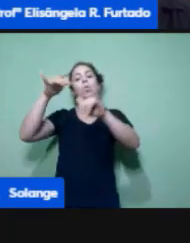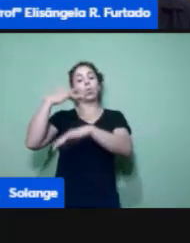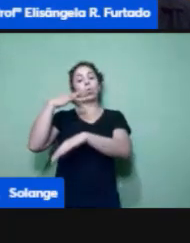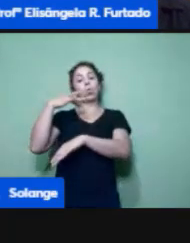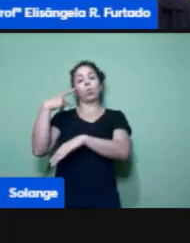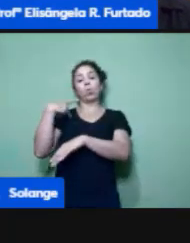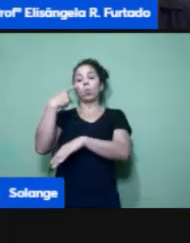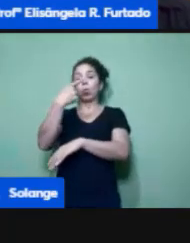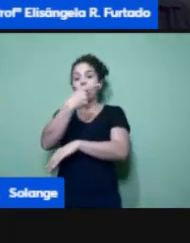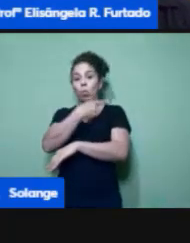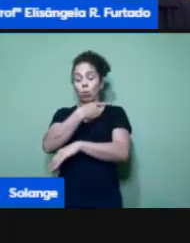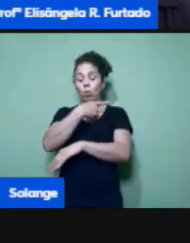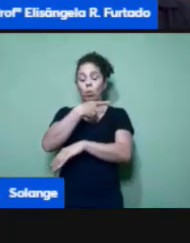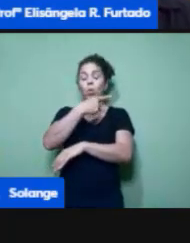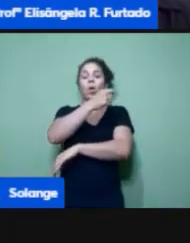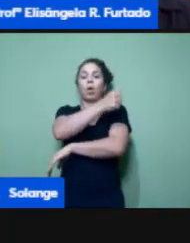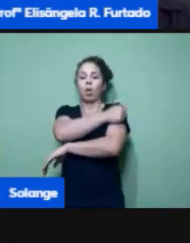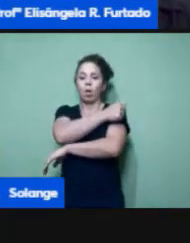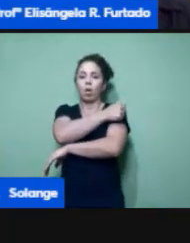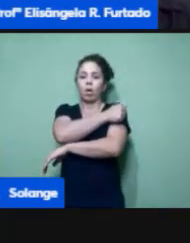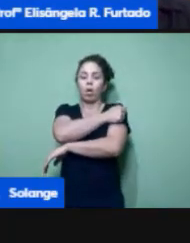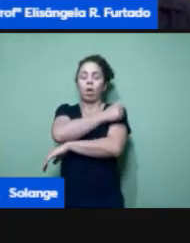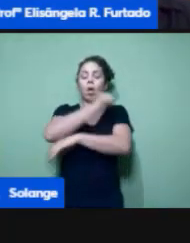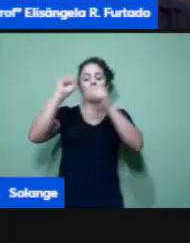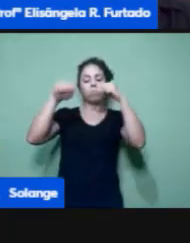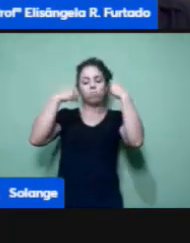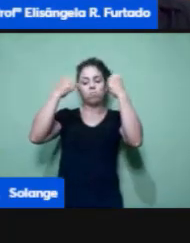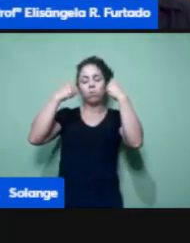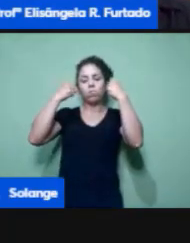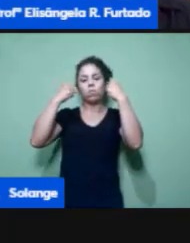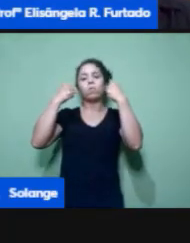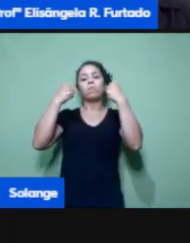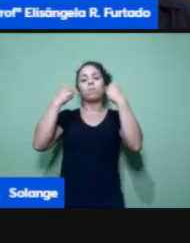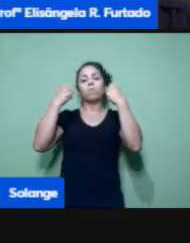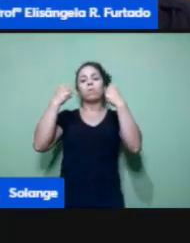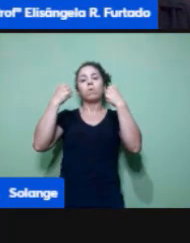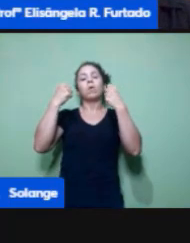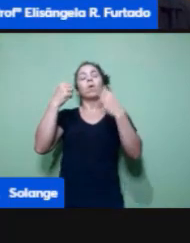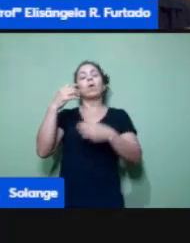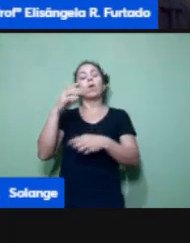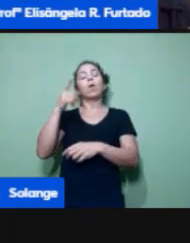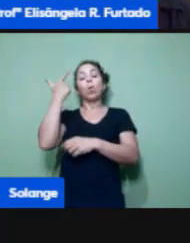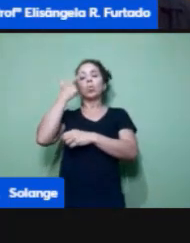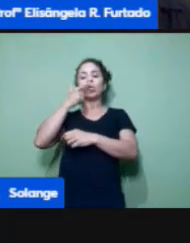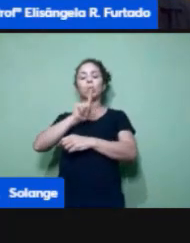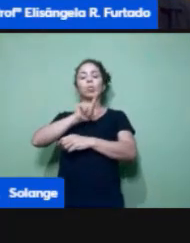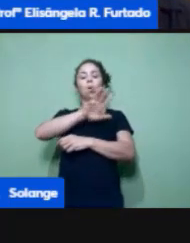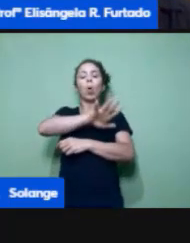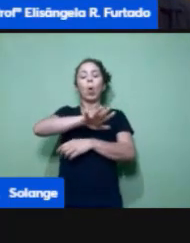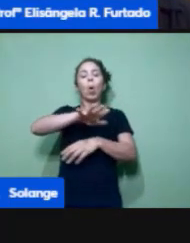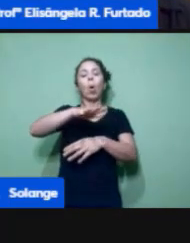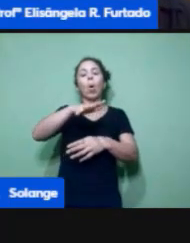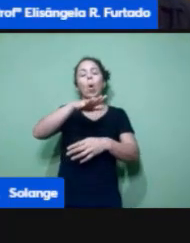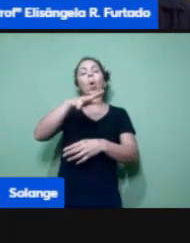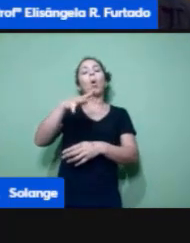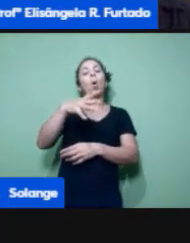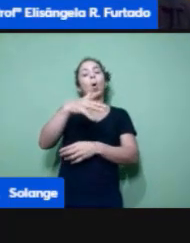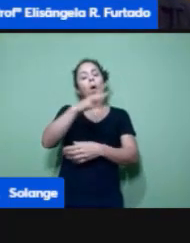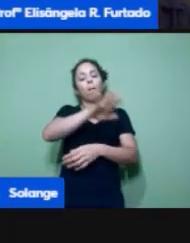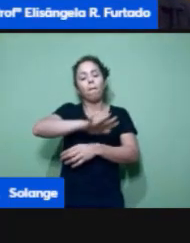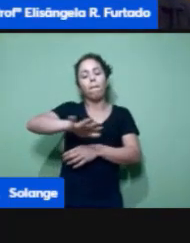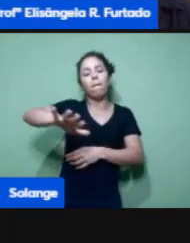A educação física vem ganhando um espaço muito grande, a educação física vem ganhando terreno de trabalho muito grande,